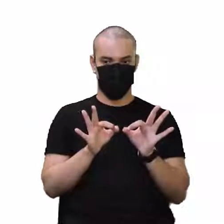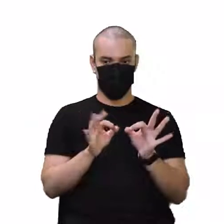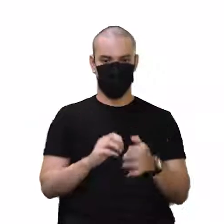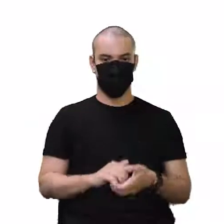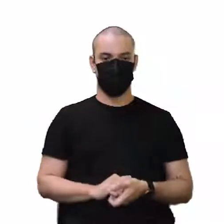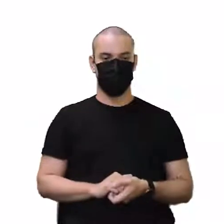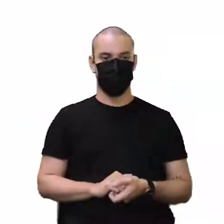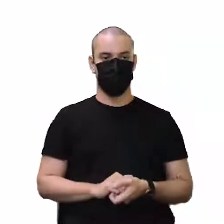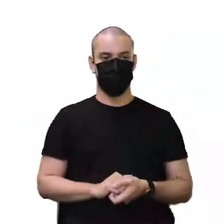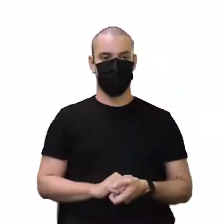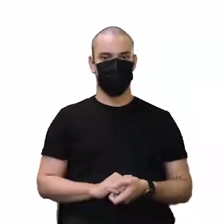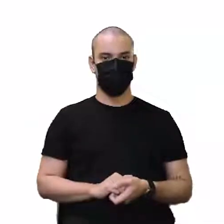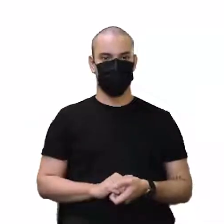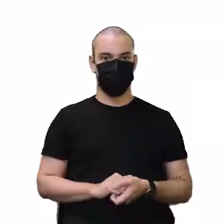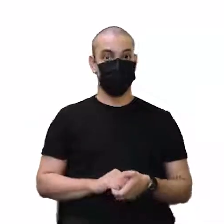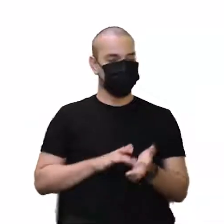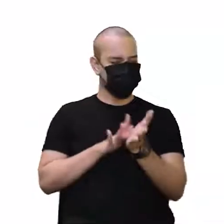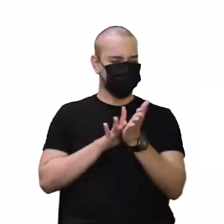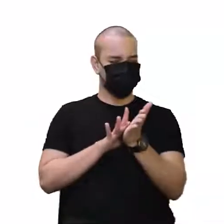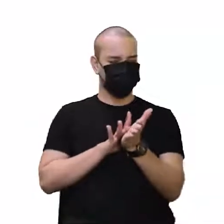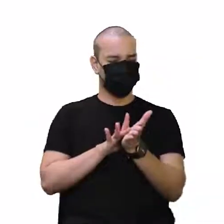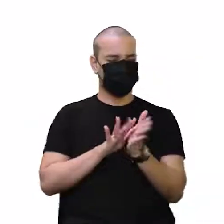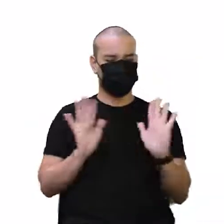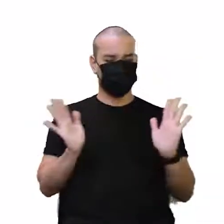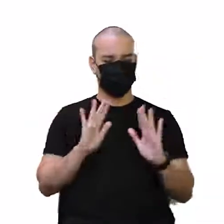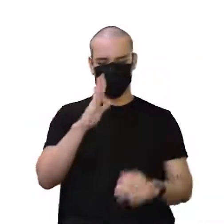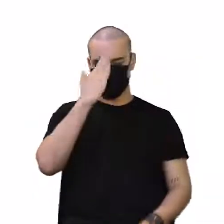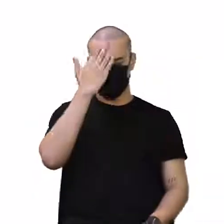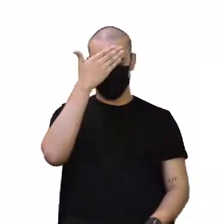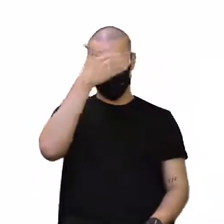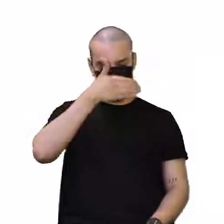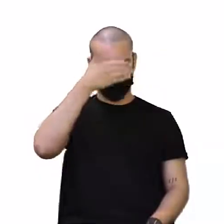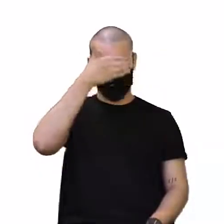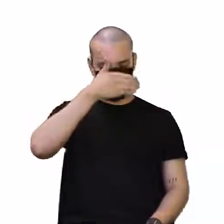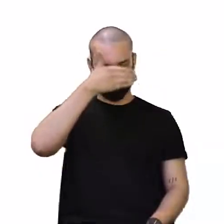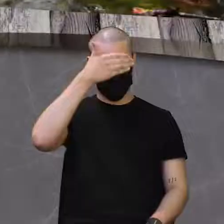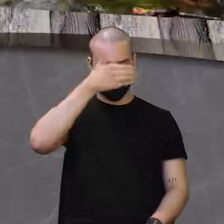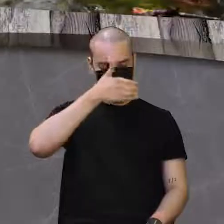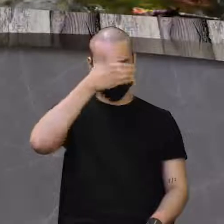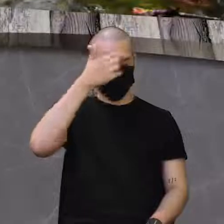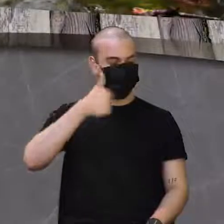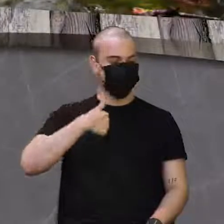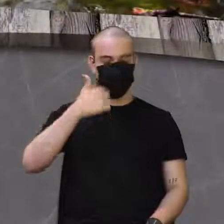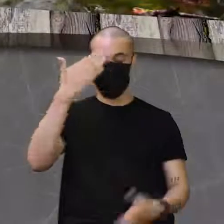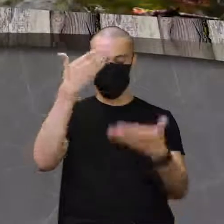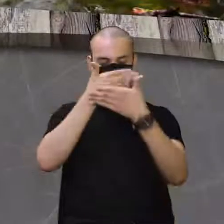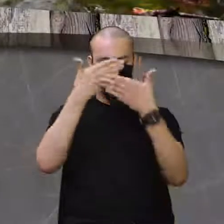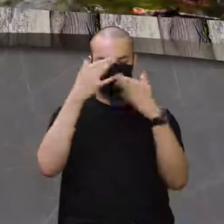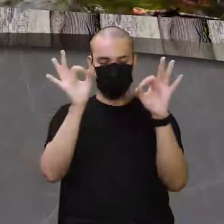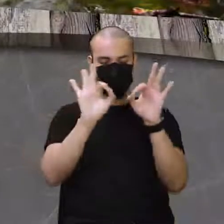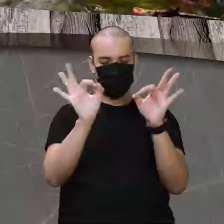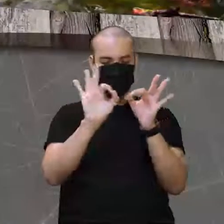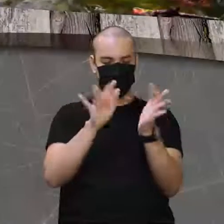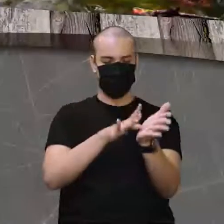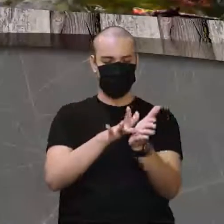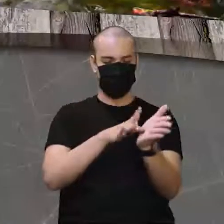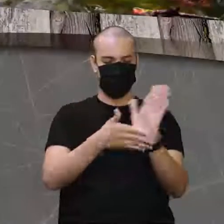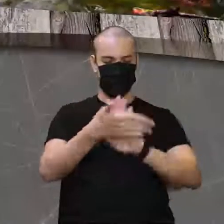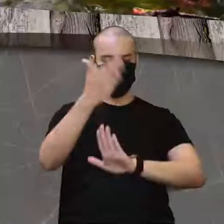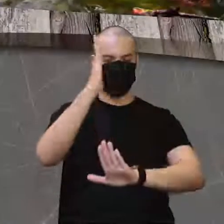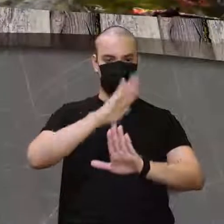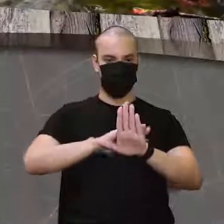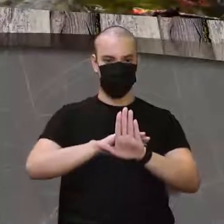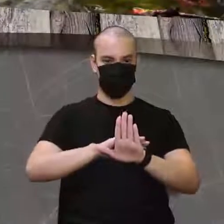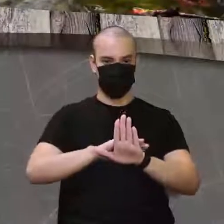bom? Feche os olhos. Feche os olhos. ladrão. Fica de boa. É, galera.